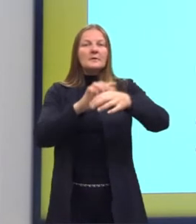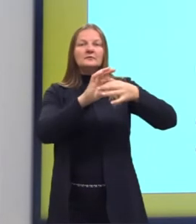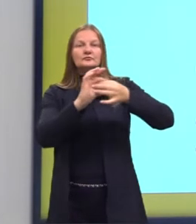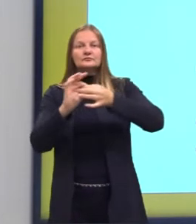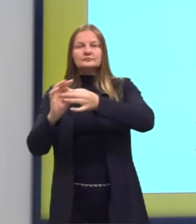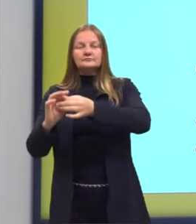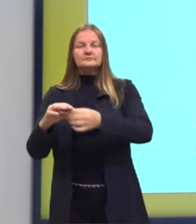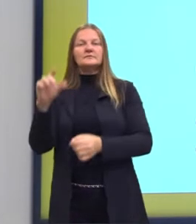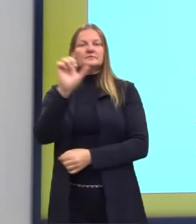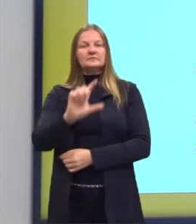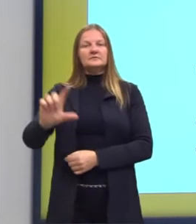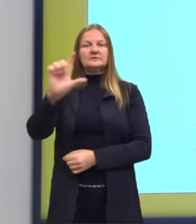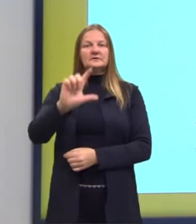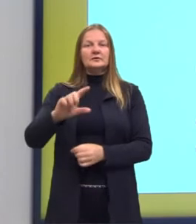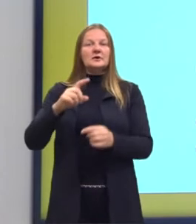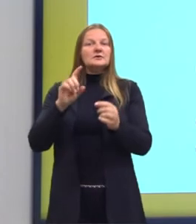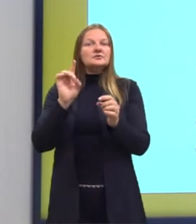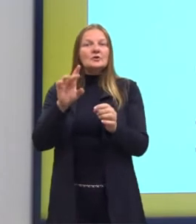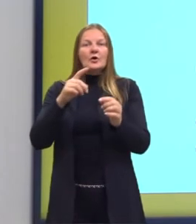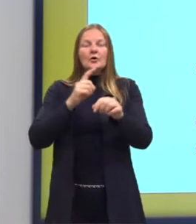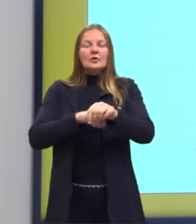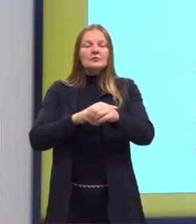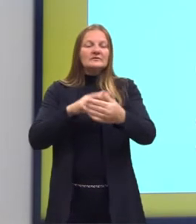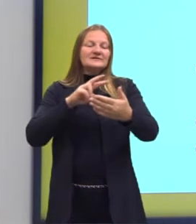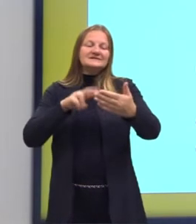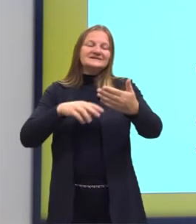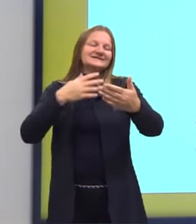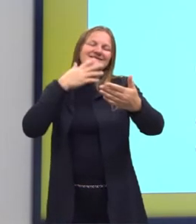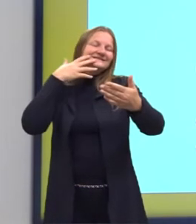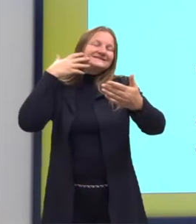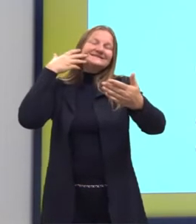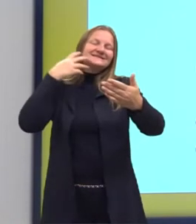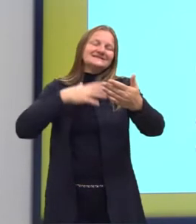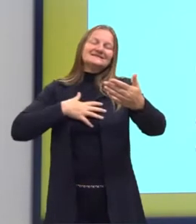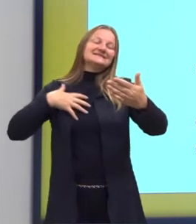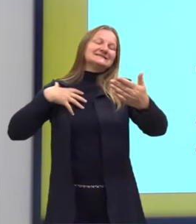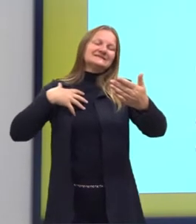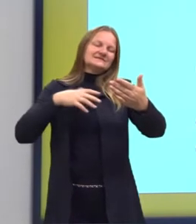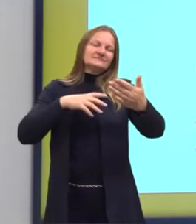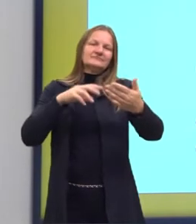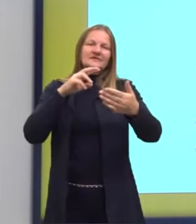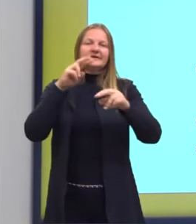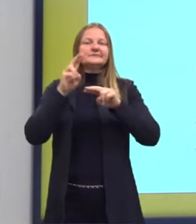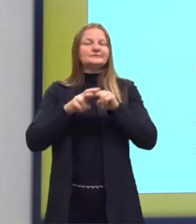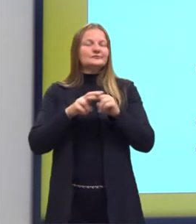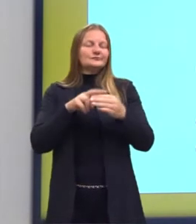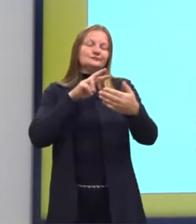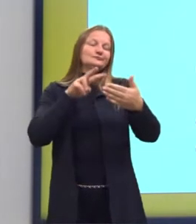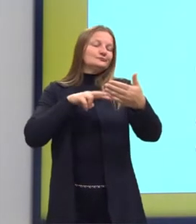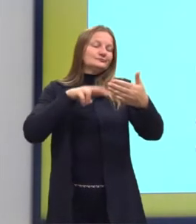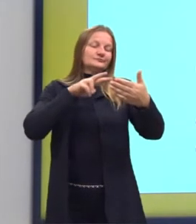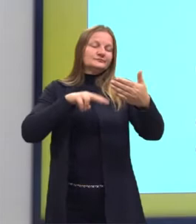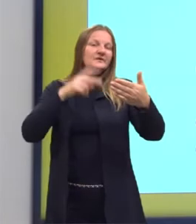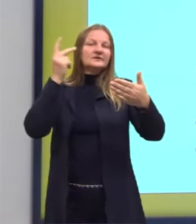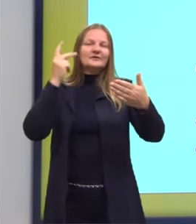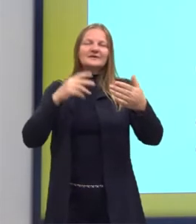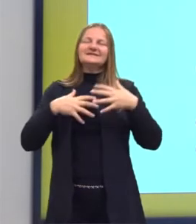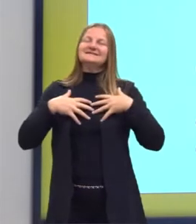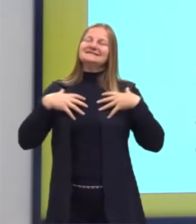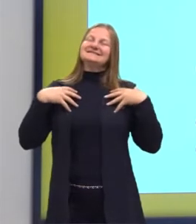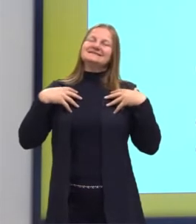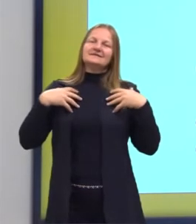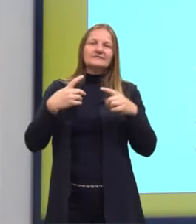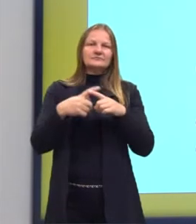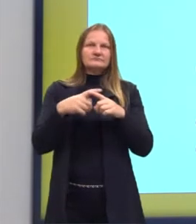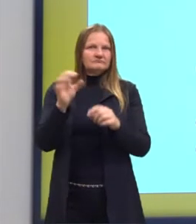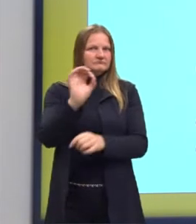Lembrando, a literatura não é mais entretenimento. Ela não serve apenas para nós sentarmos, lermos uma história e ficarmos felizes,